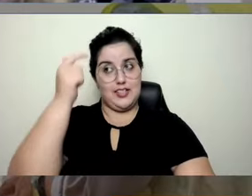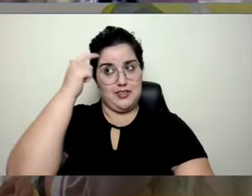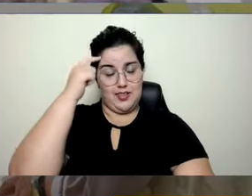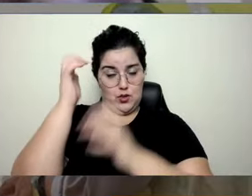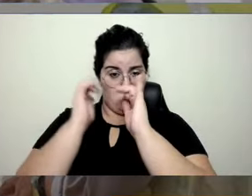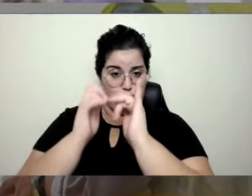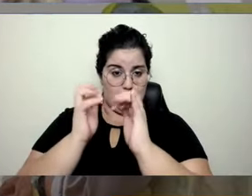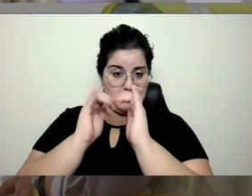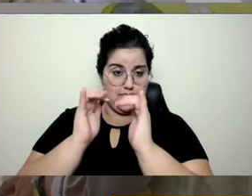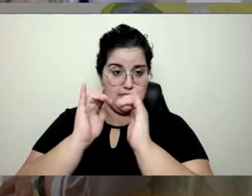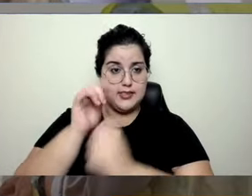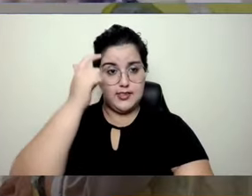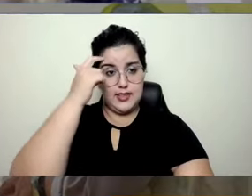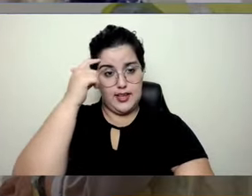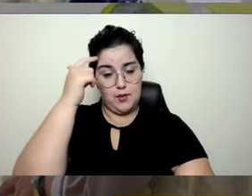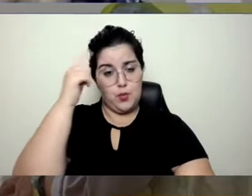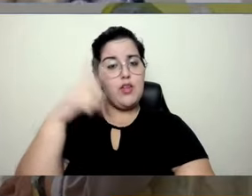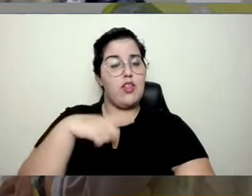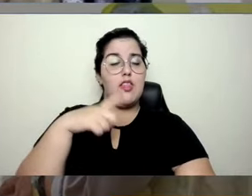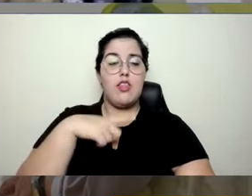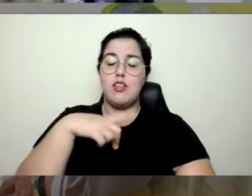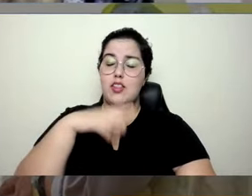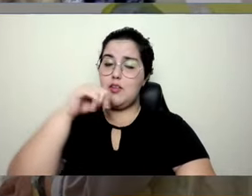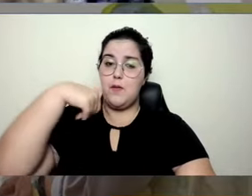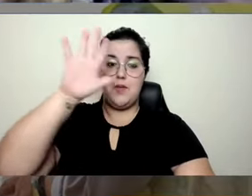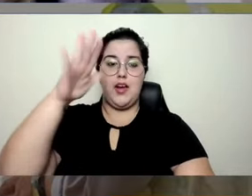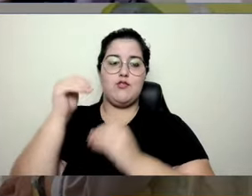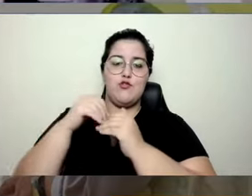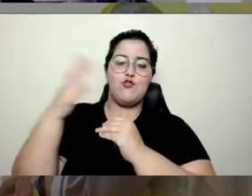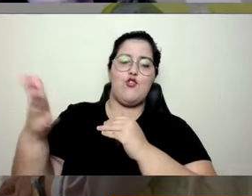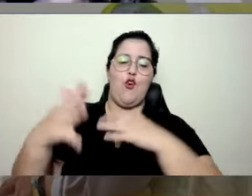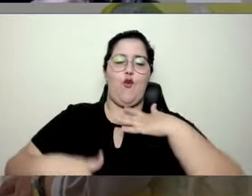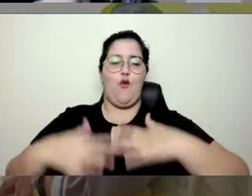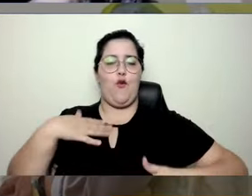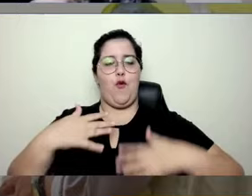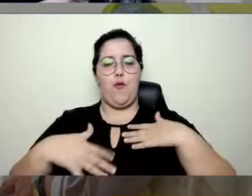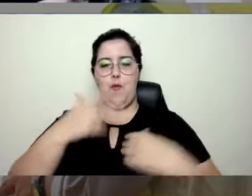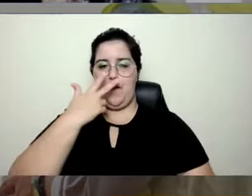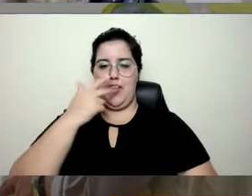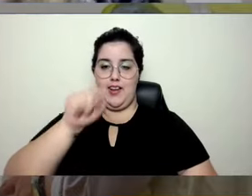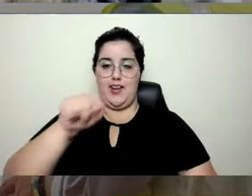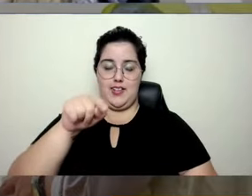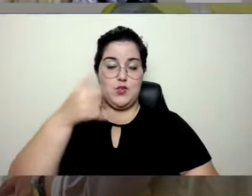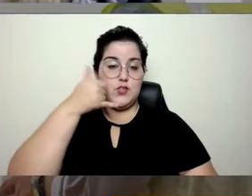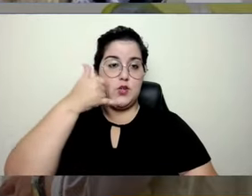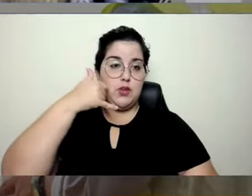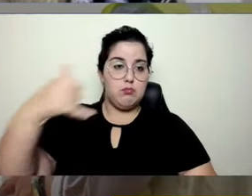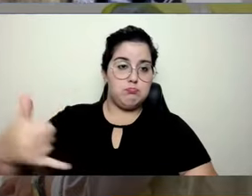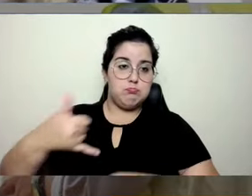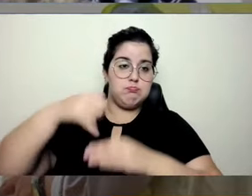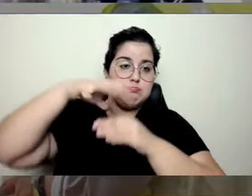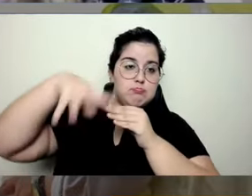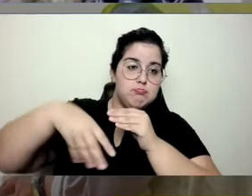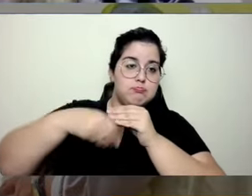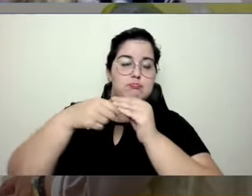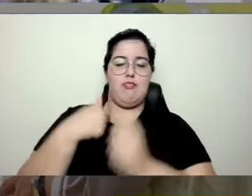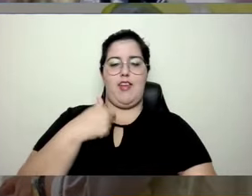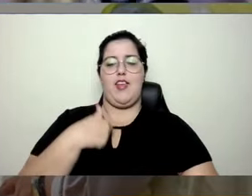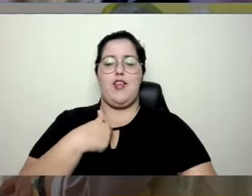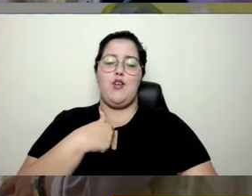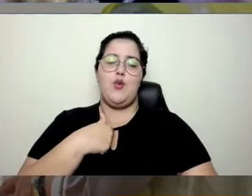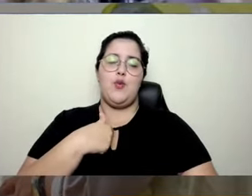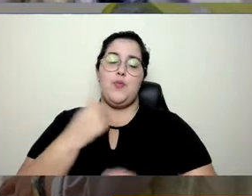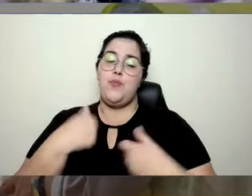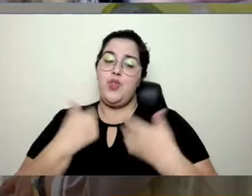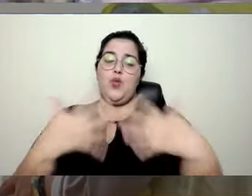ele está indo para fora do corpo. Isso daqui está sendo uma extensão da nossa memória. Anderson, não queria falar